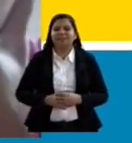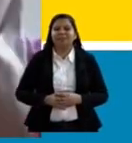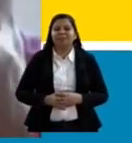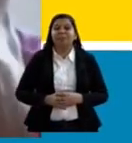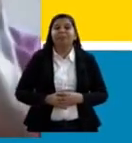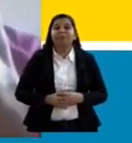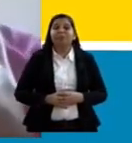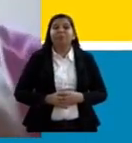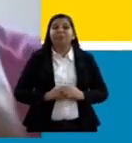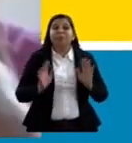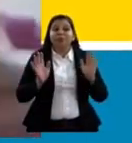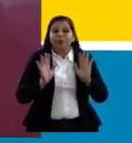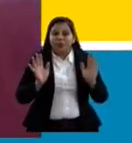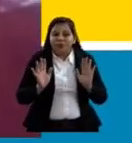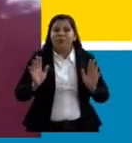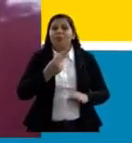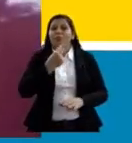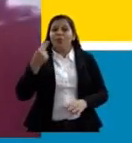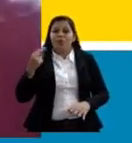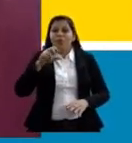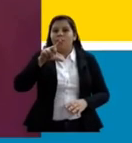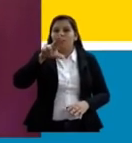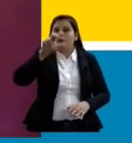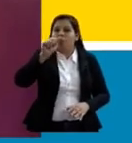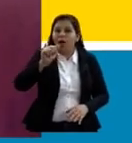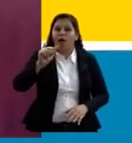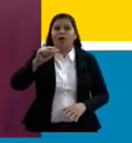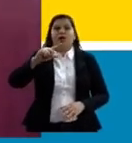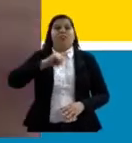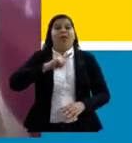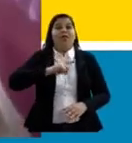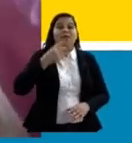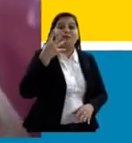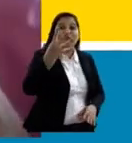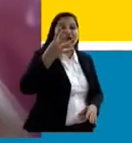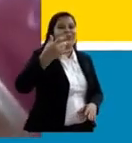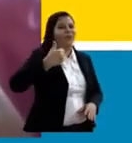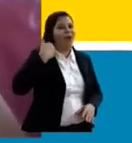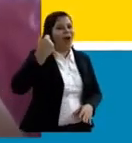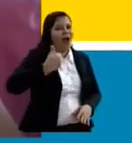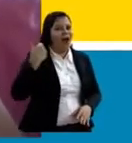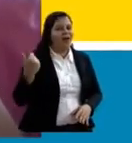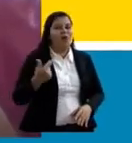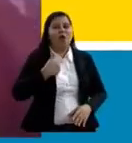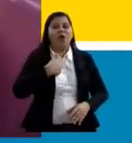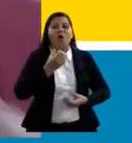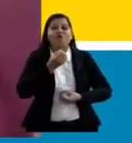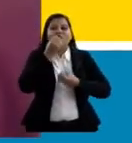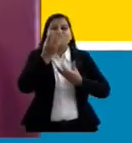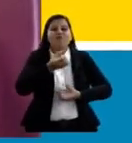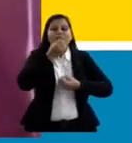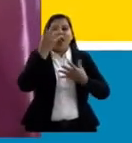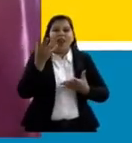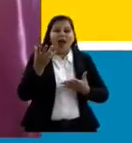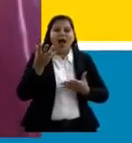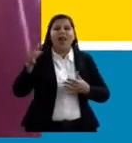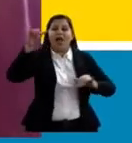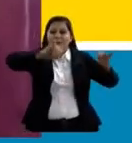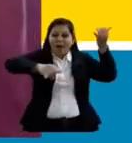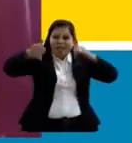Olá, meu nome é o Luar e eu tenho quatro anos e vou falar, sou um boatório brincante.